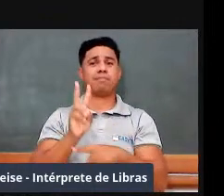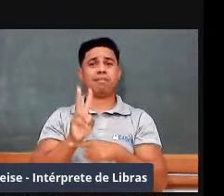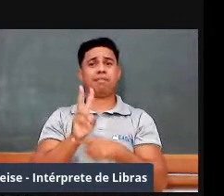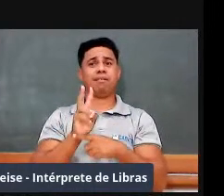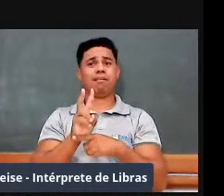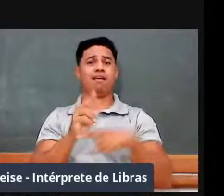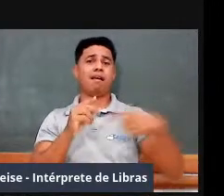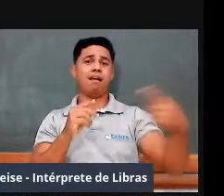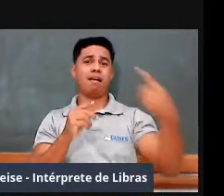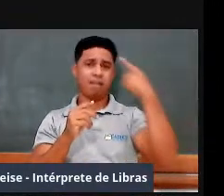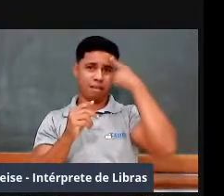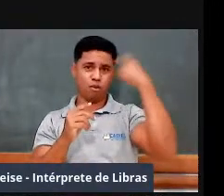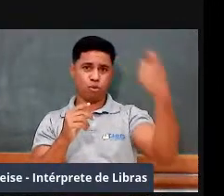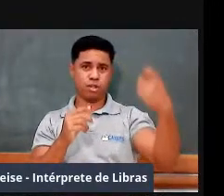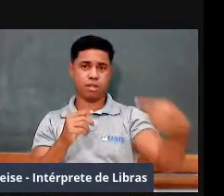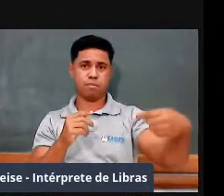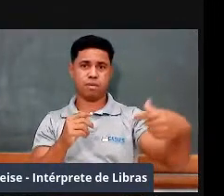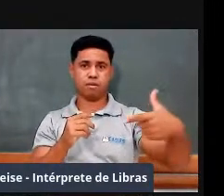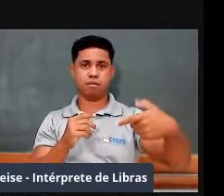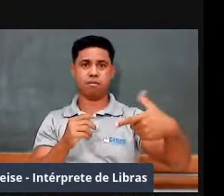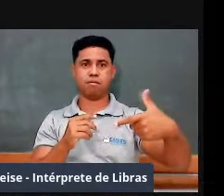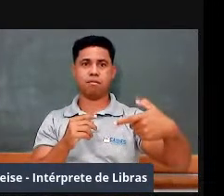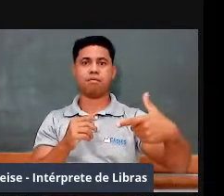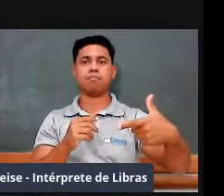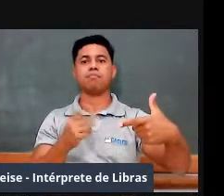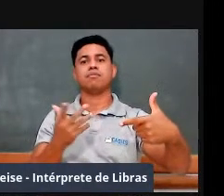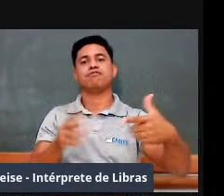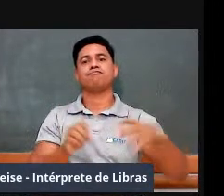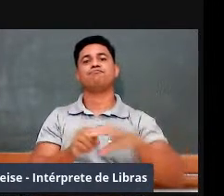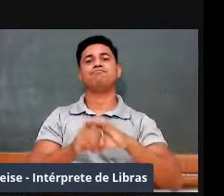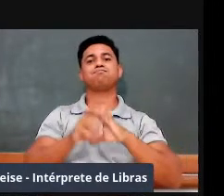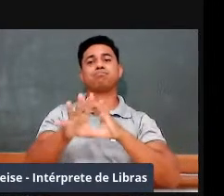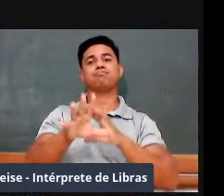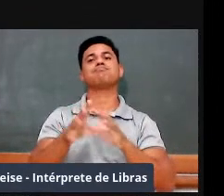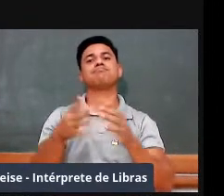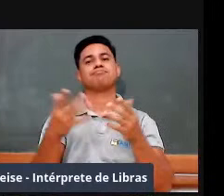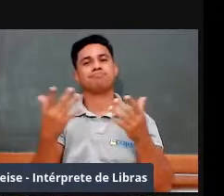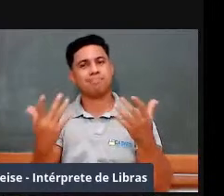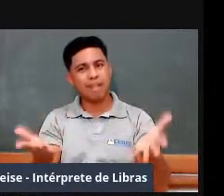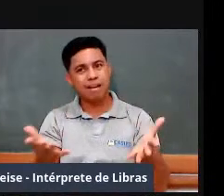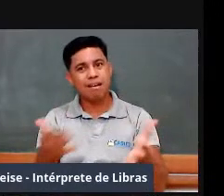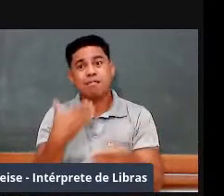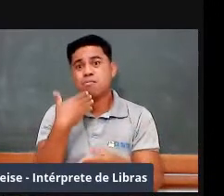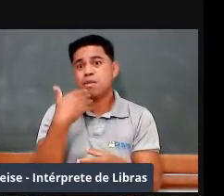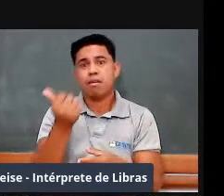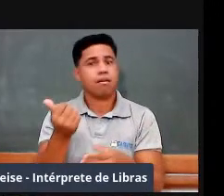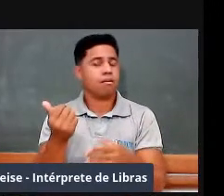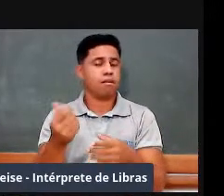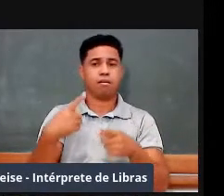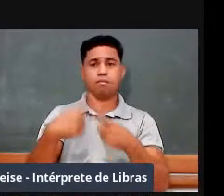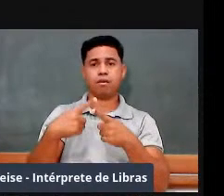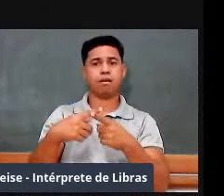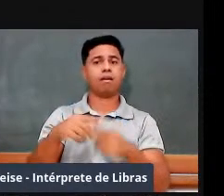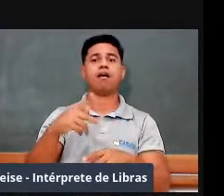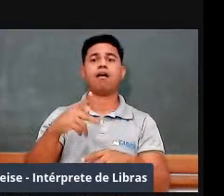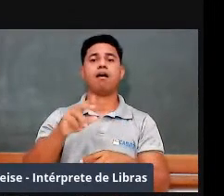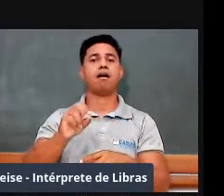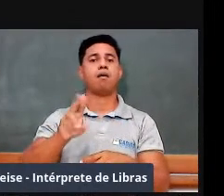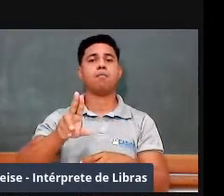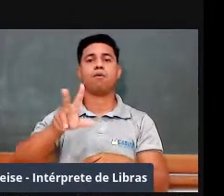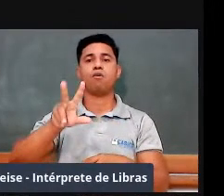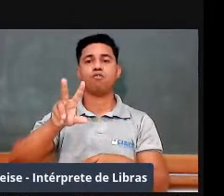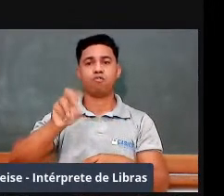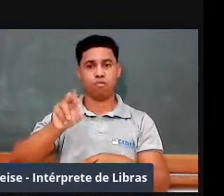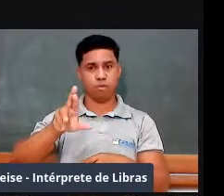canhão à pólvora, não é? A pólvora é muito antiga. Quando a gente não sabe de onde